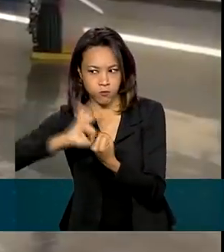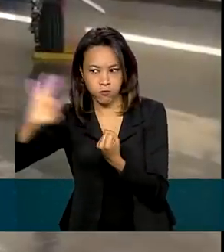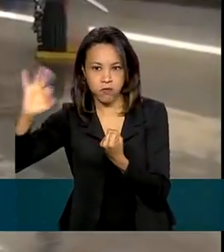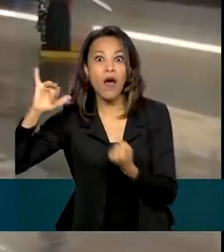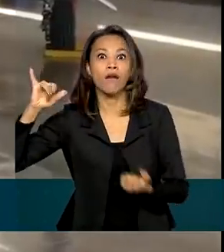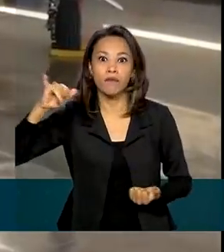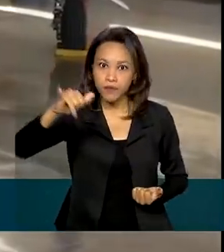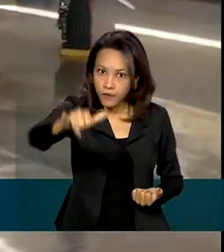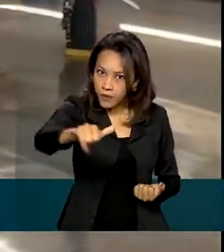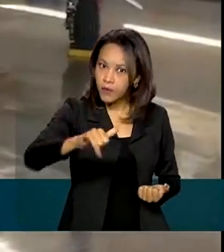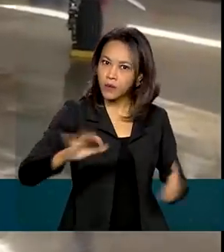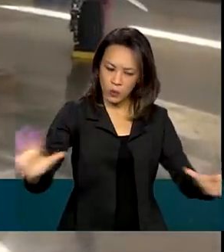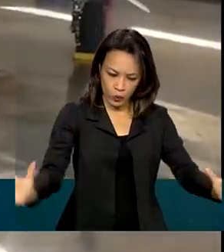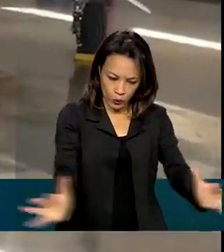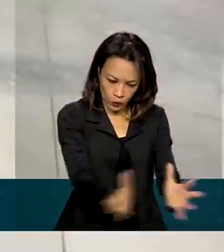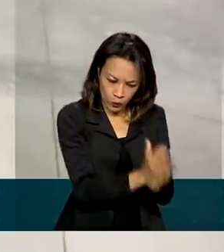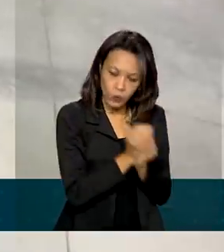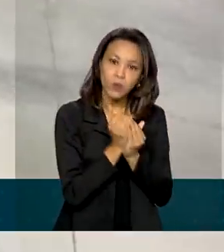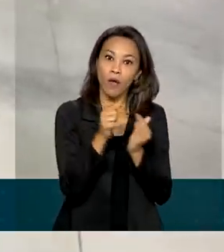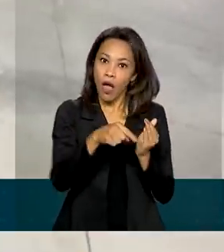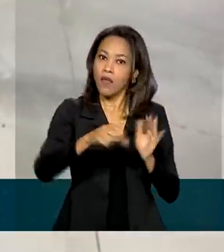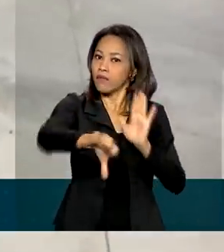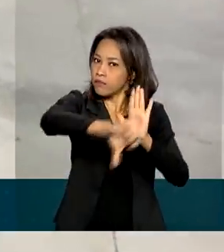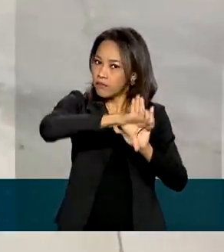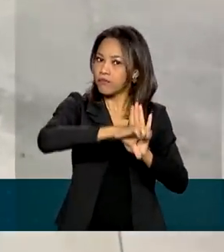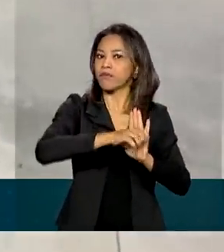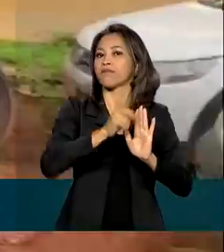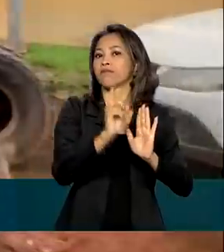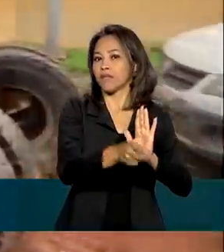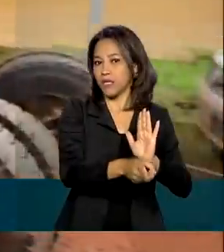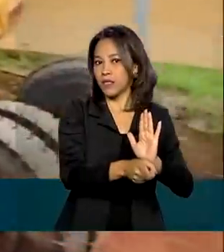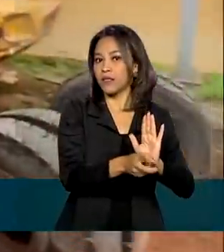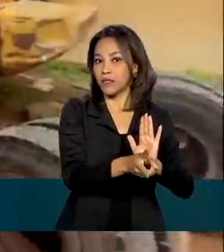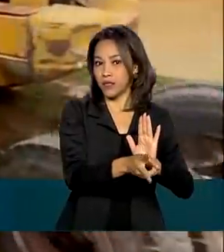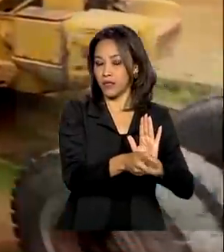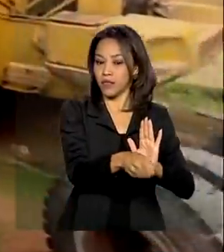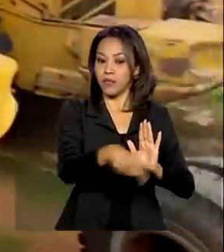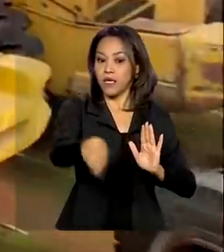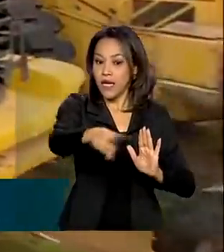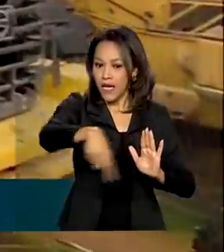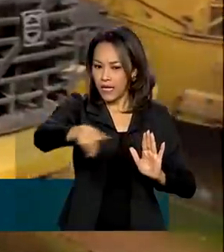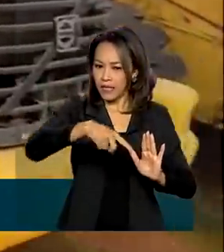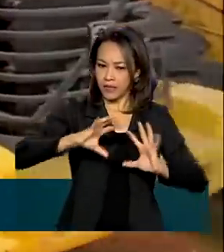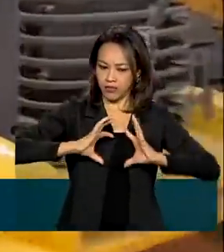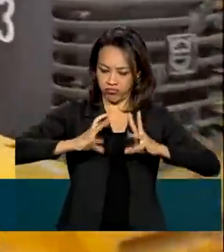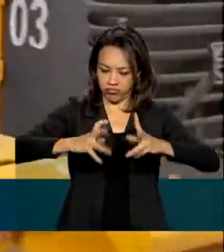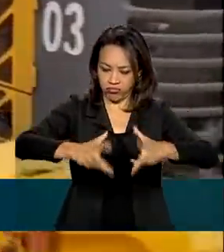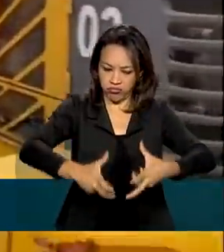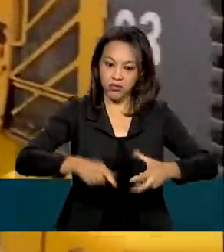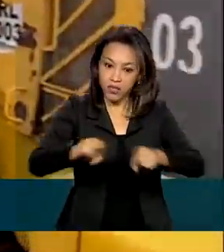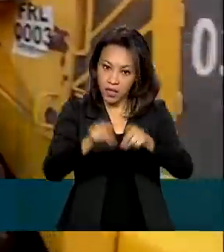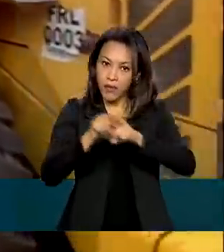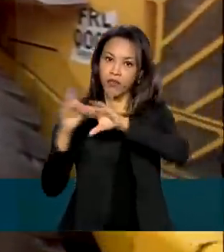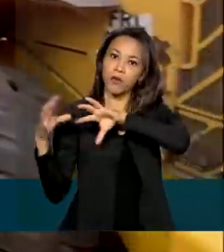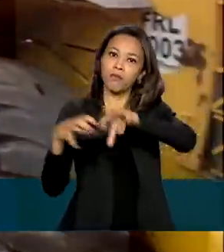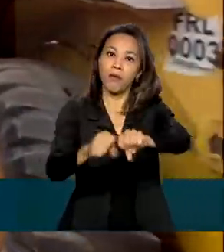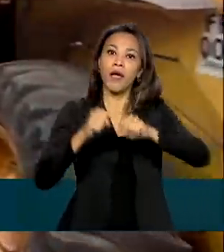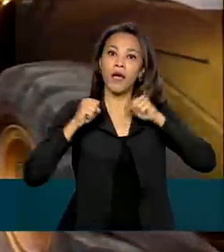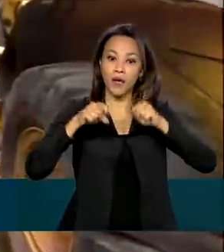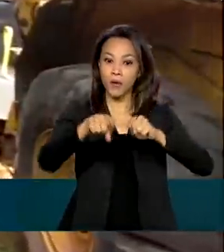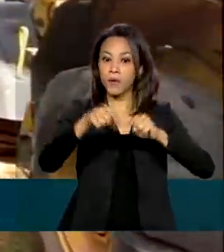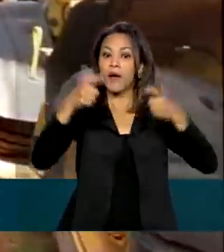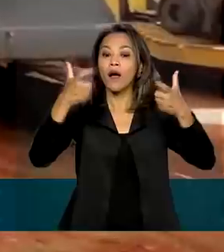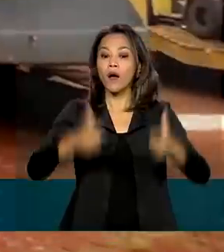aviões. Bens do tráfico. Esses bugs e até as máquinas pesadas, por exemplo, foram apreendidos em